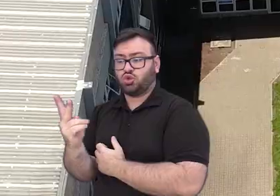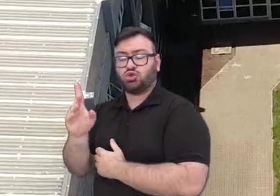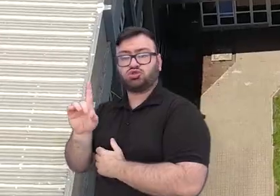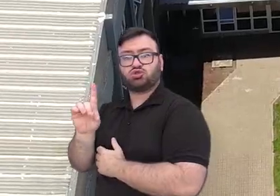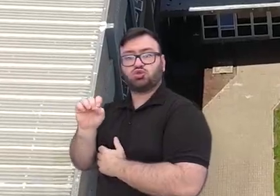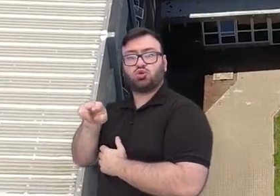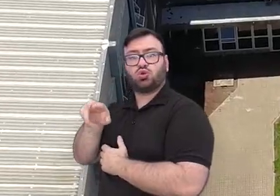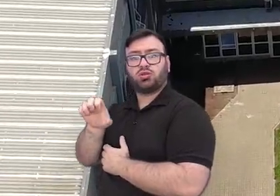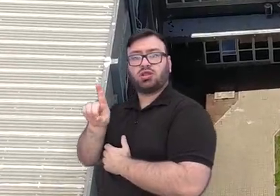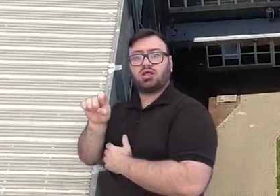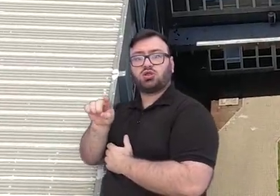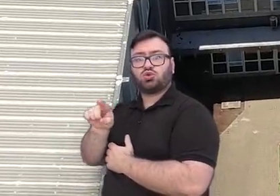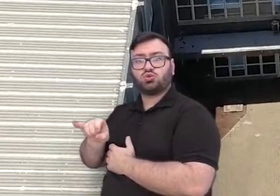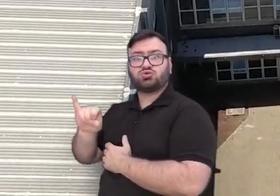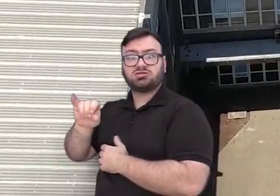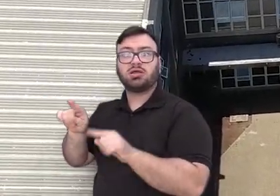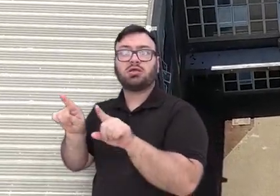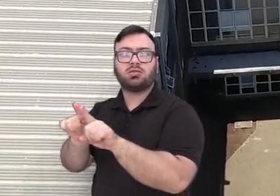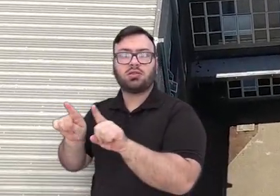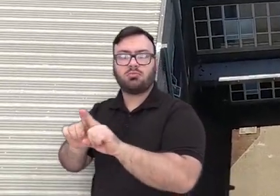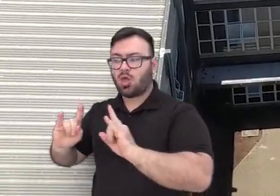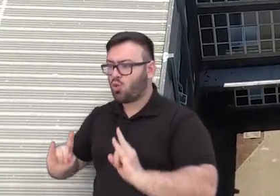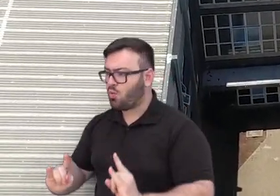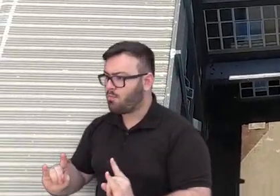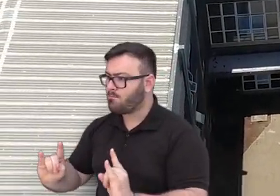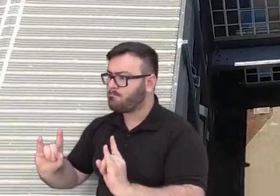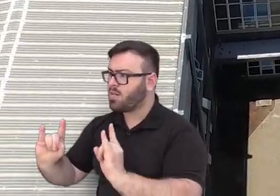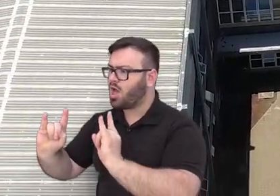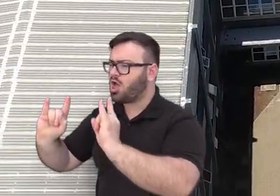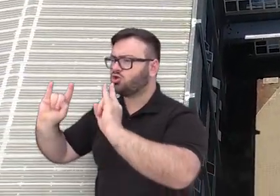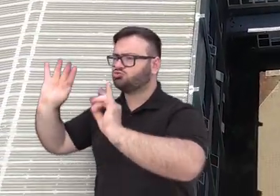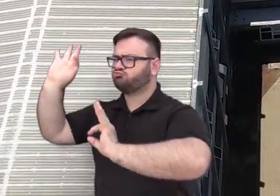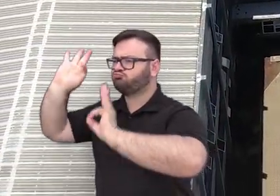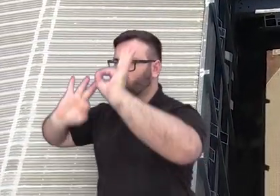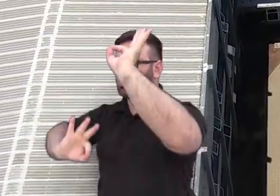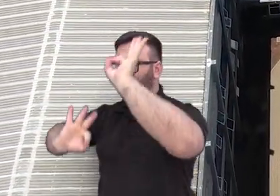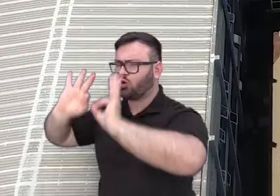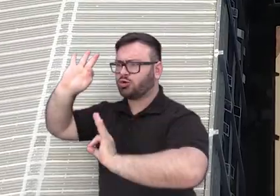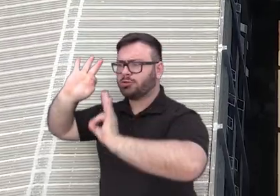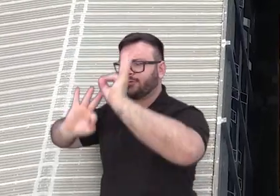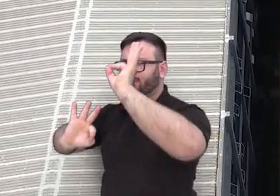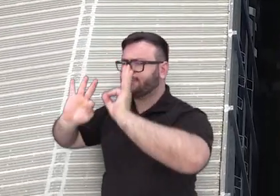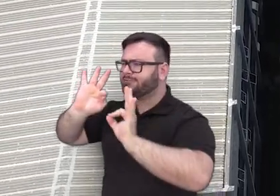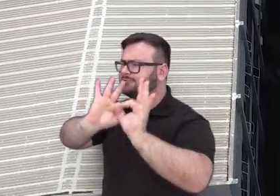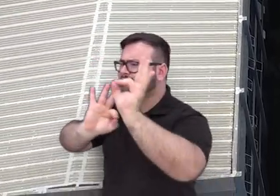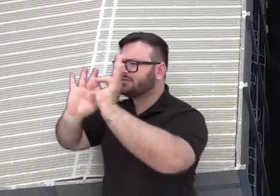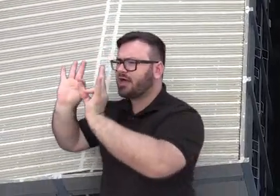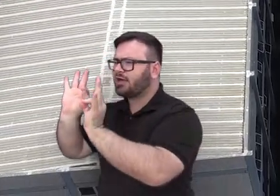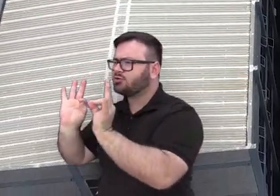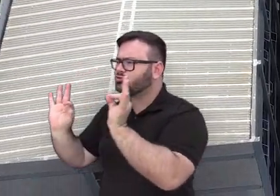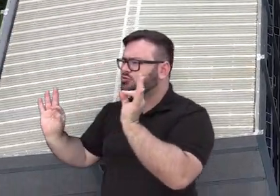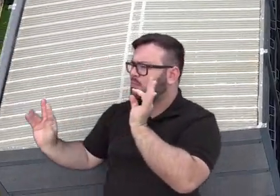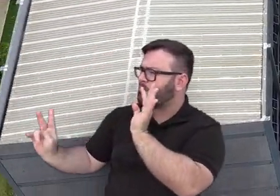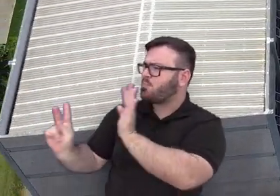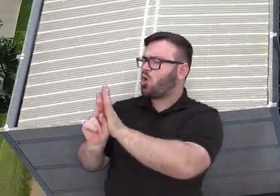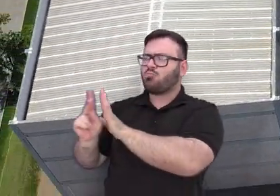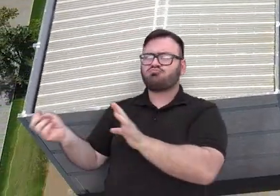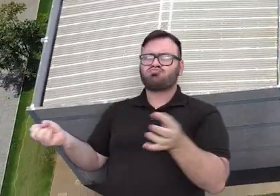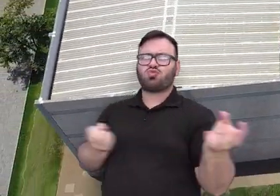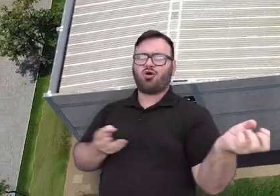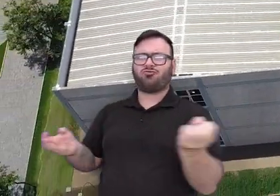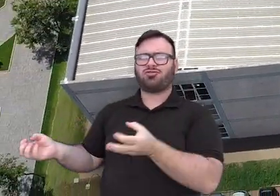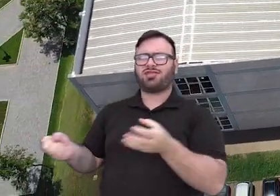E também em um edifício desenvolvido integralmente com aspectos bastante inovadores